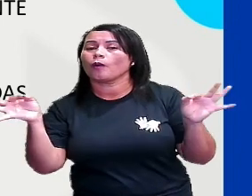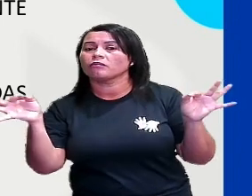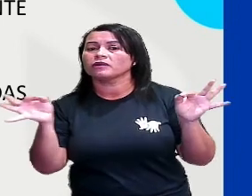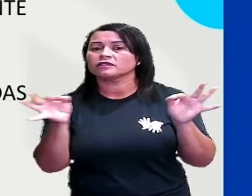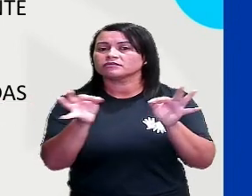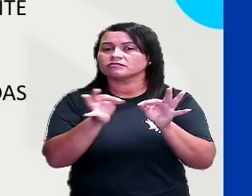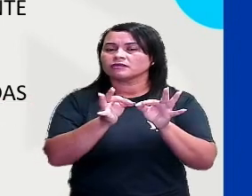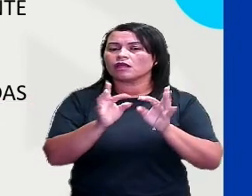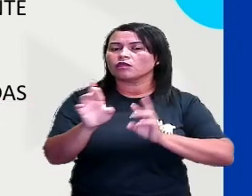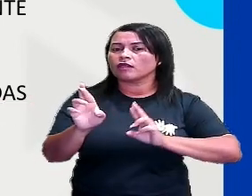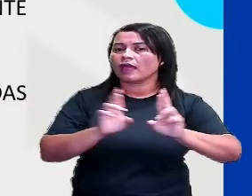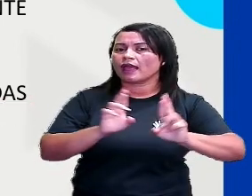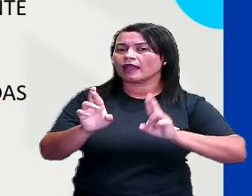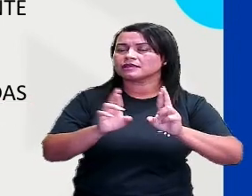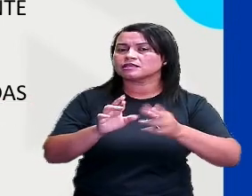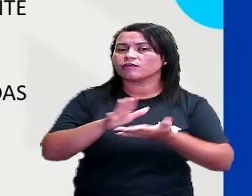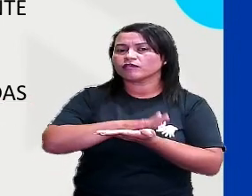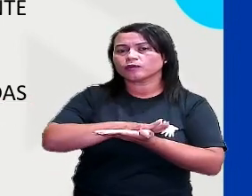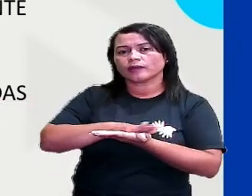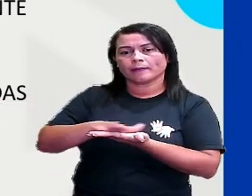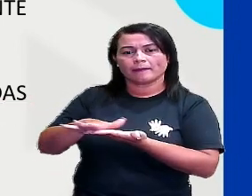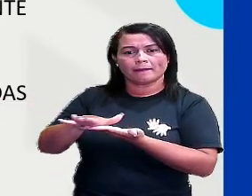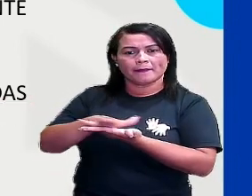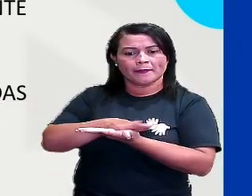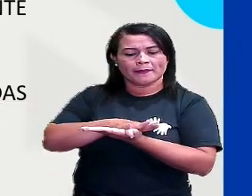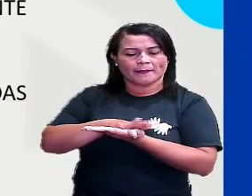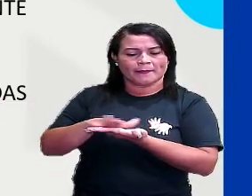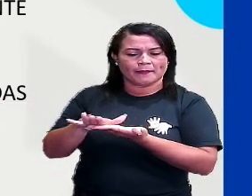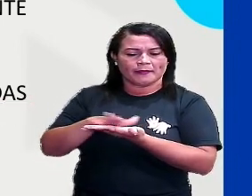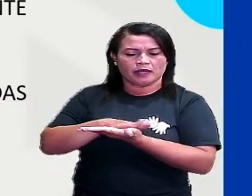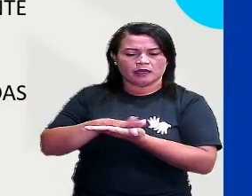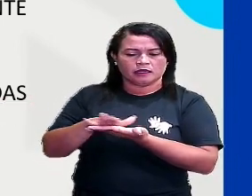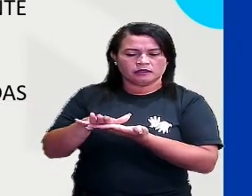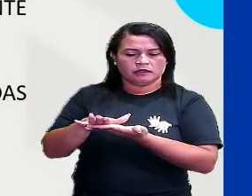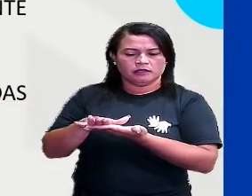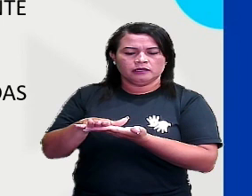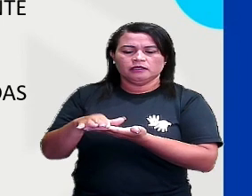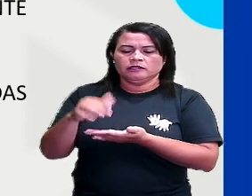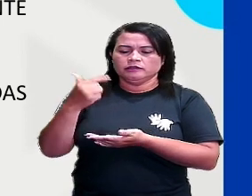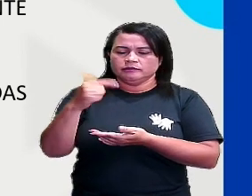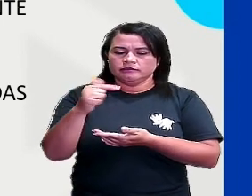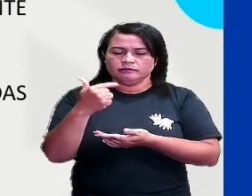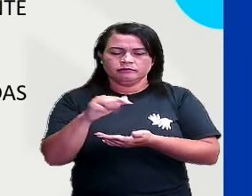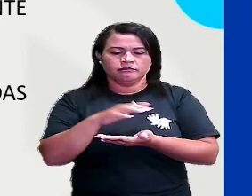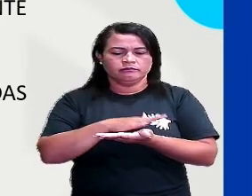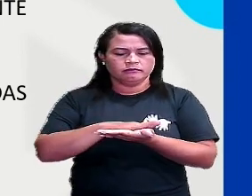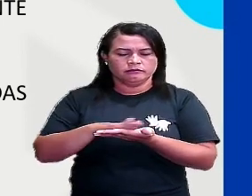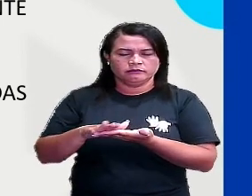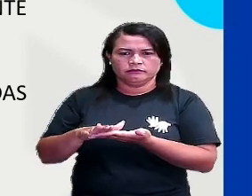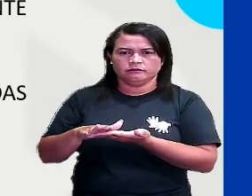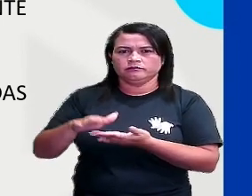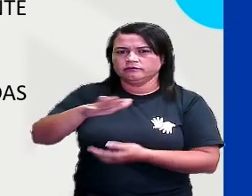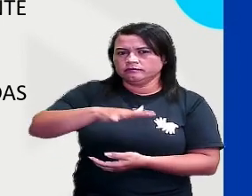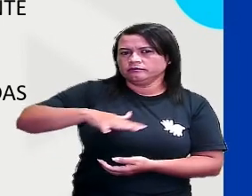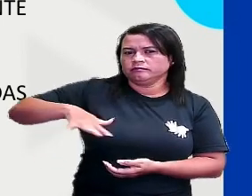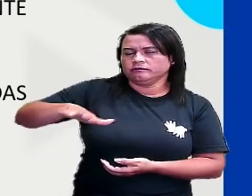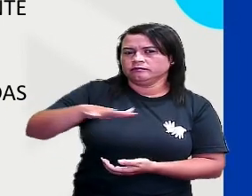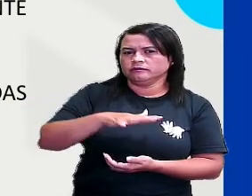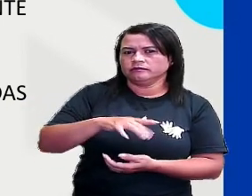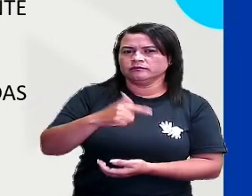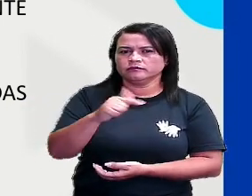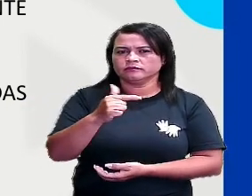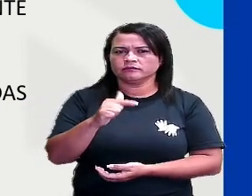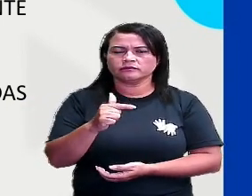a quem? A figura plana. Então, se não for figura plana, se eu estiver trabalhando com